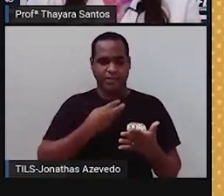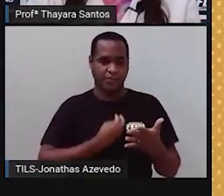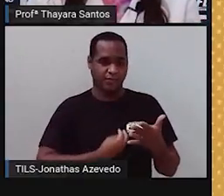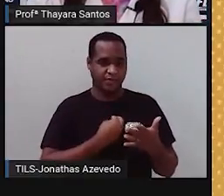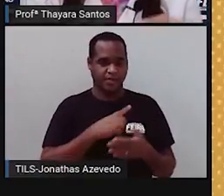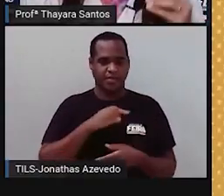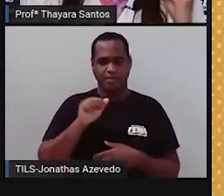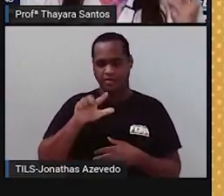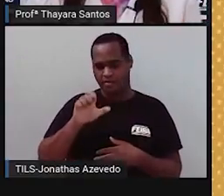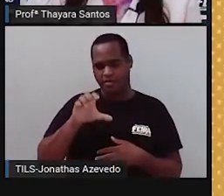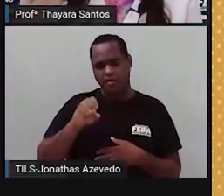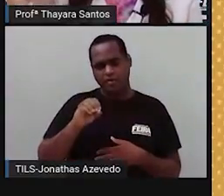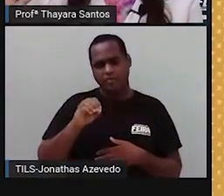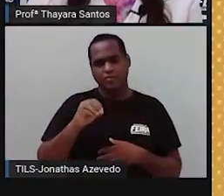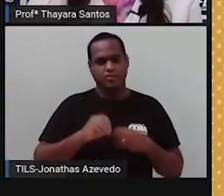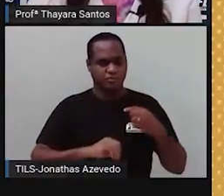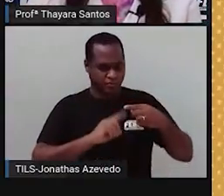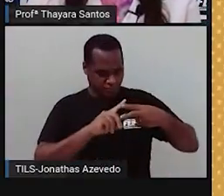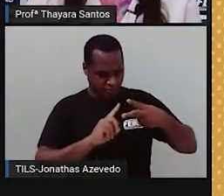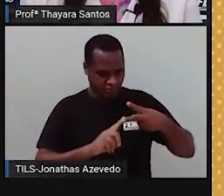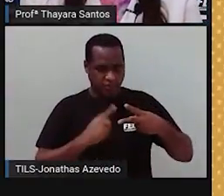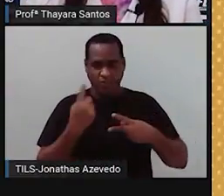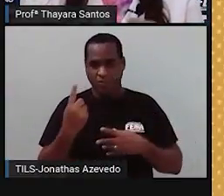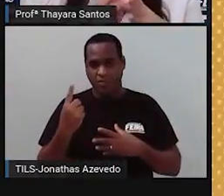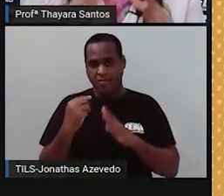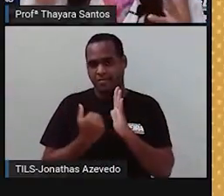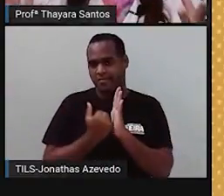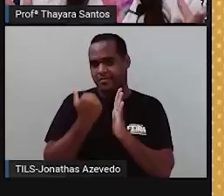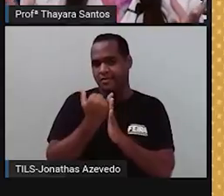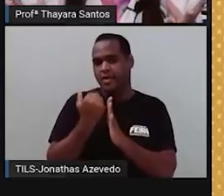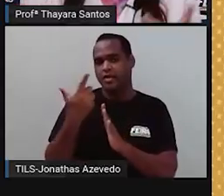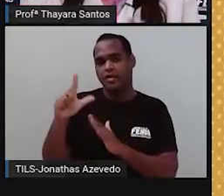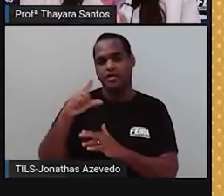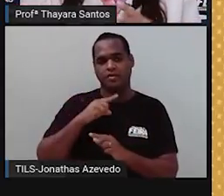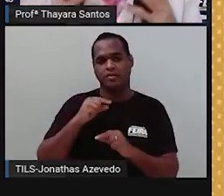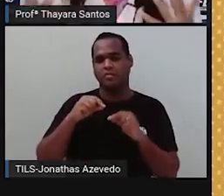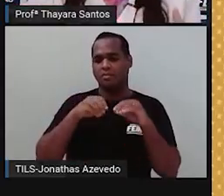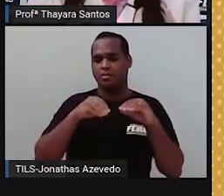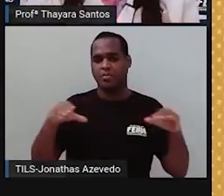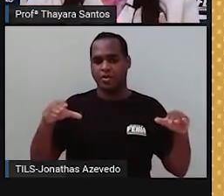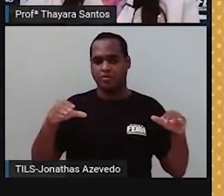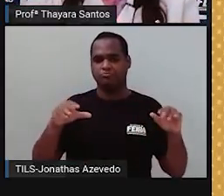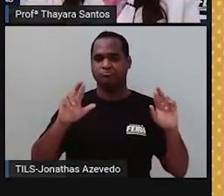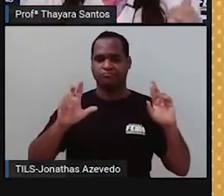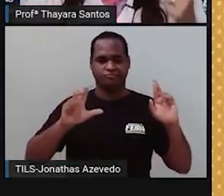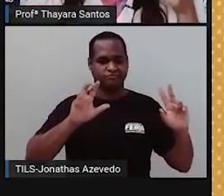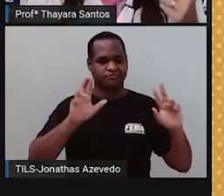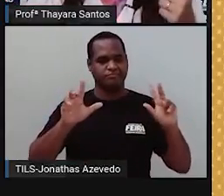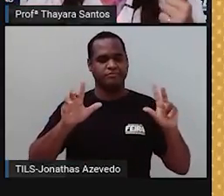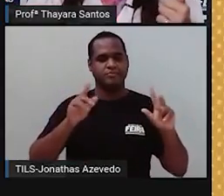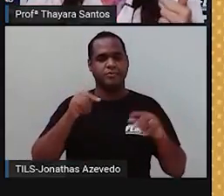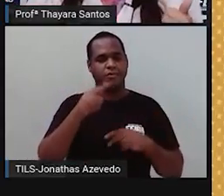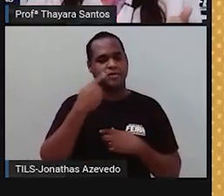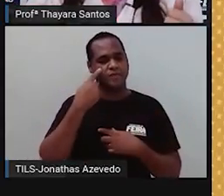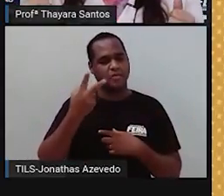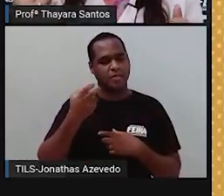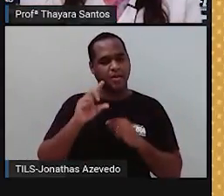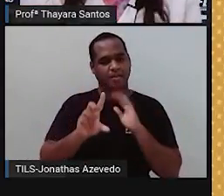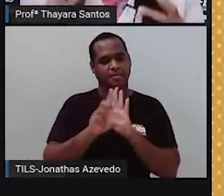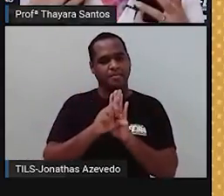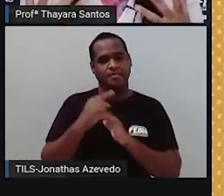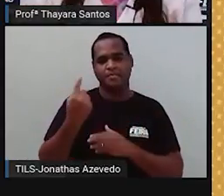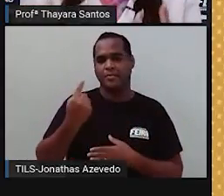genes alelos, para duas ou mais características, eles vão se distribuir nos gametas de forma independente. A gente já viu na primeira lei,